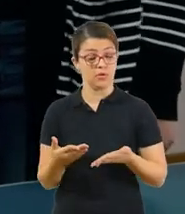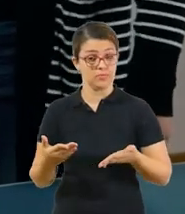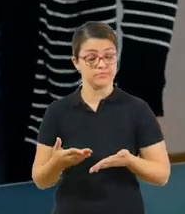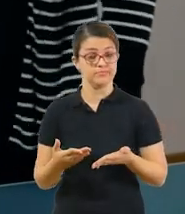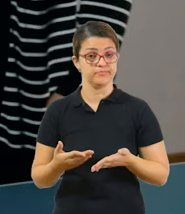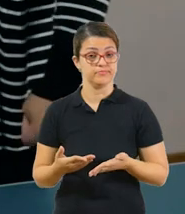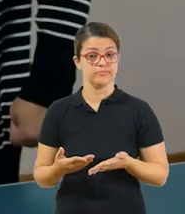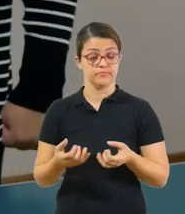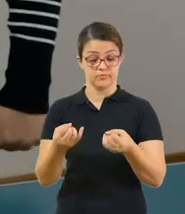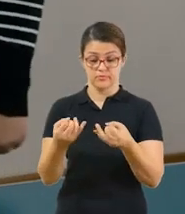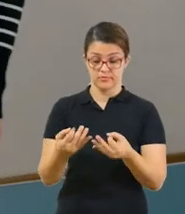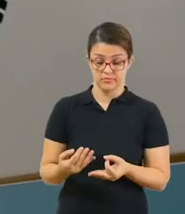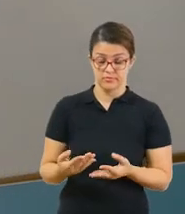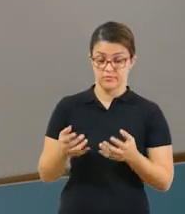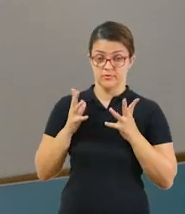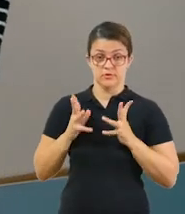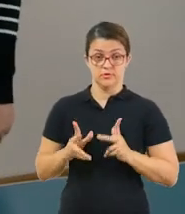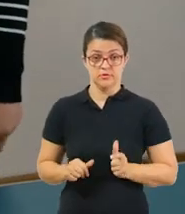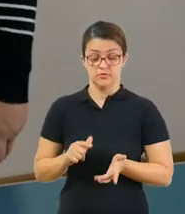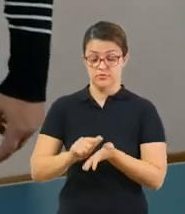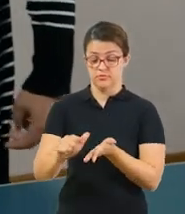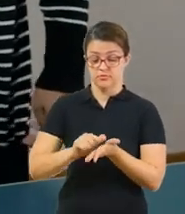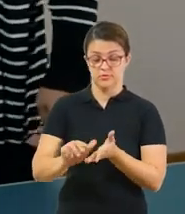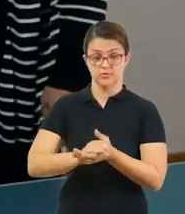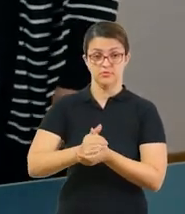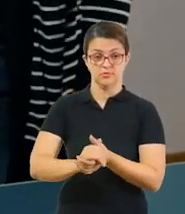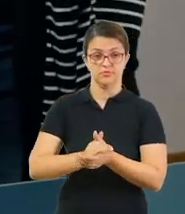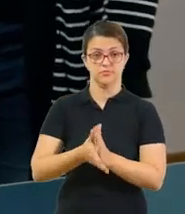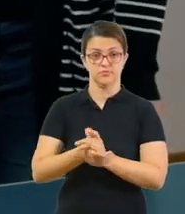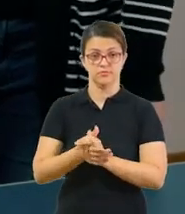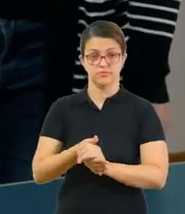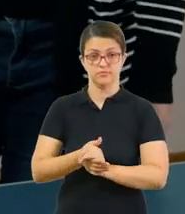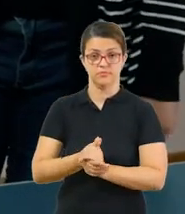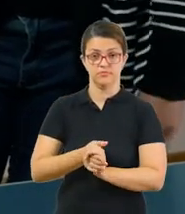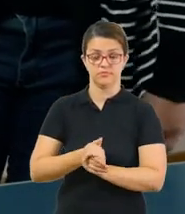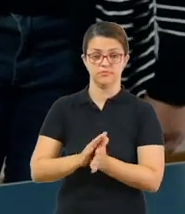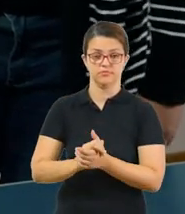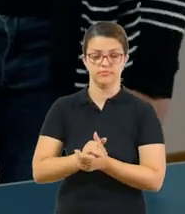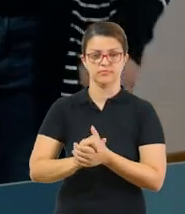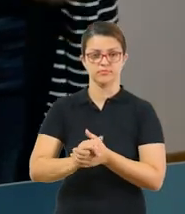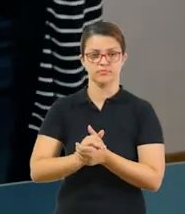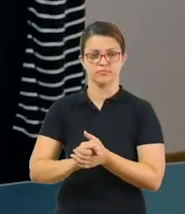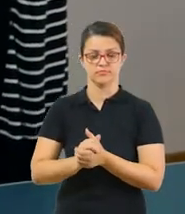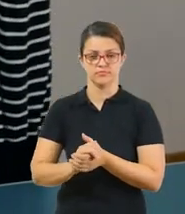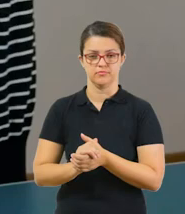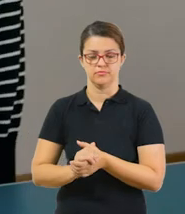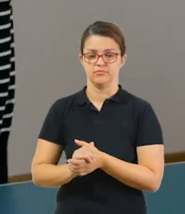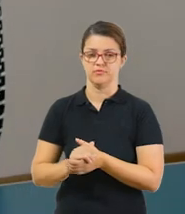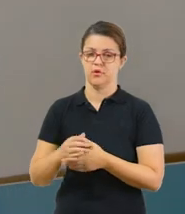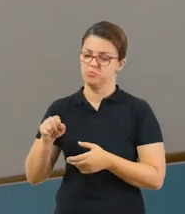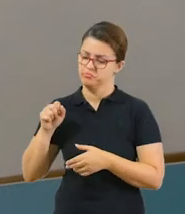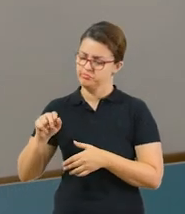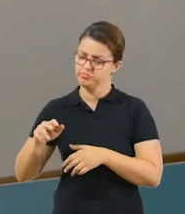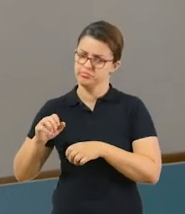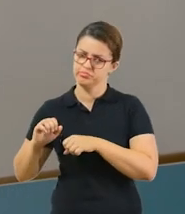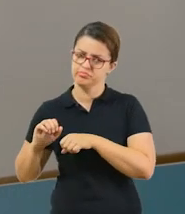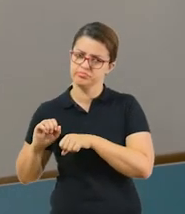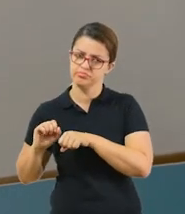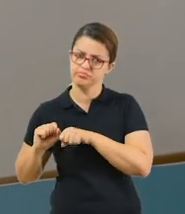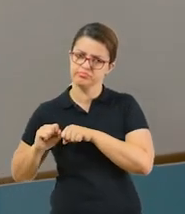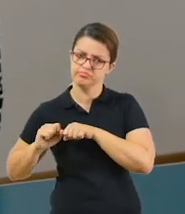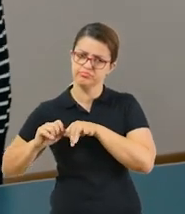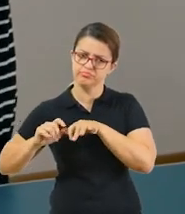Vamos falar um pouco também da higienização das mãos. Então nós estamos em tempos de pandemia,